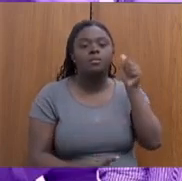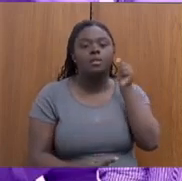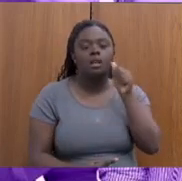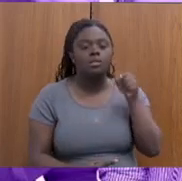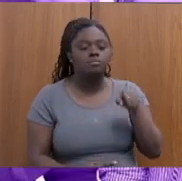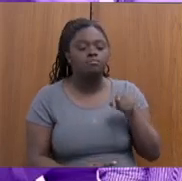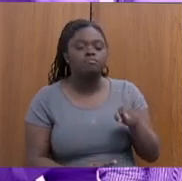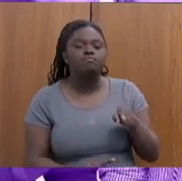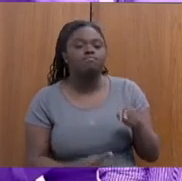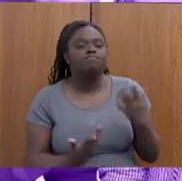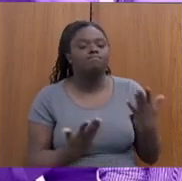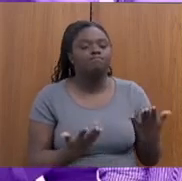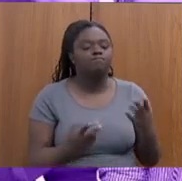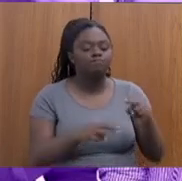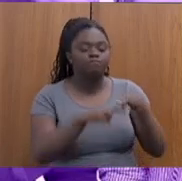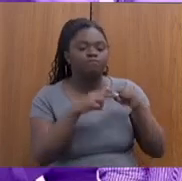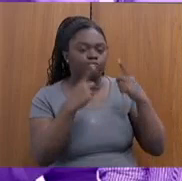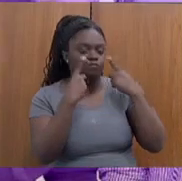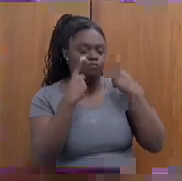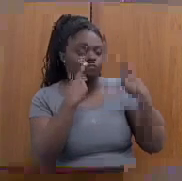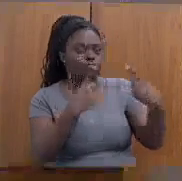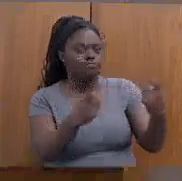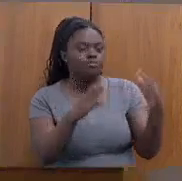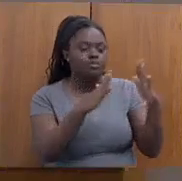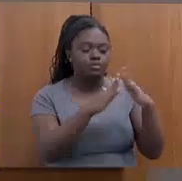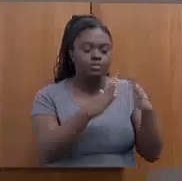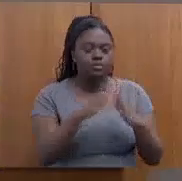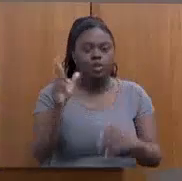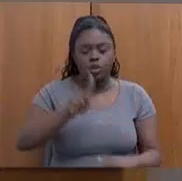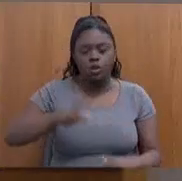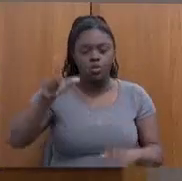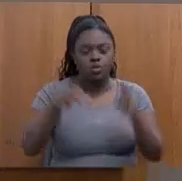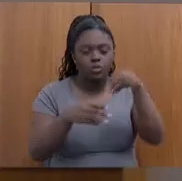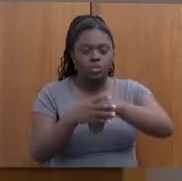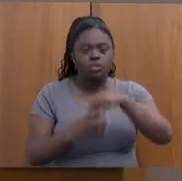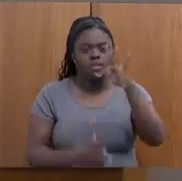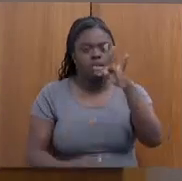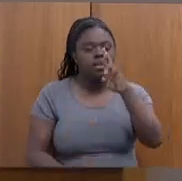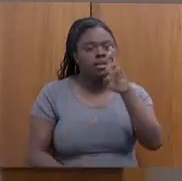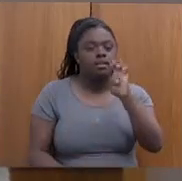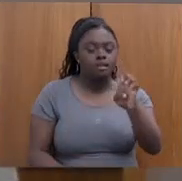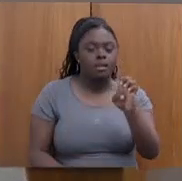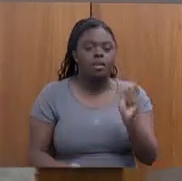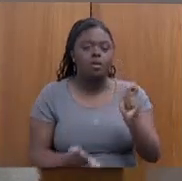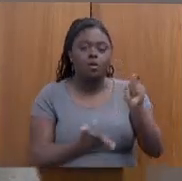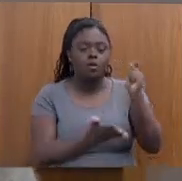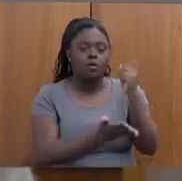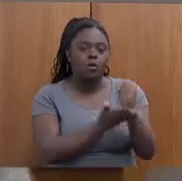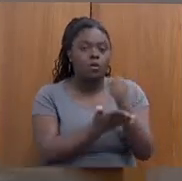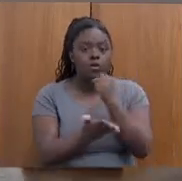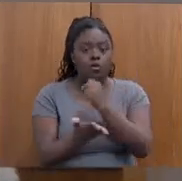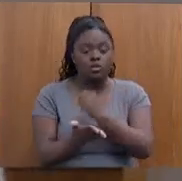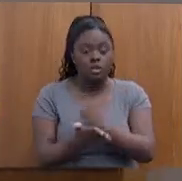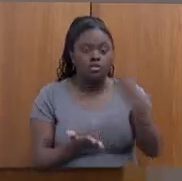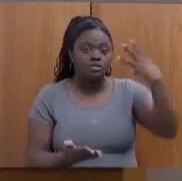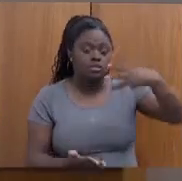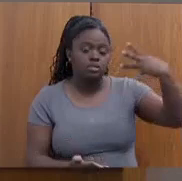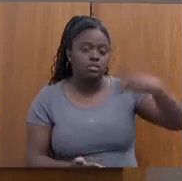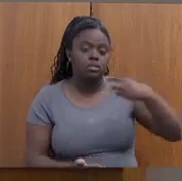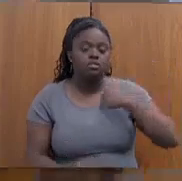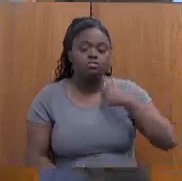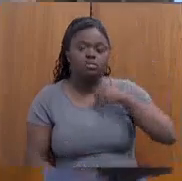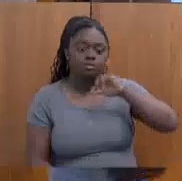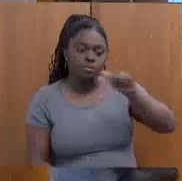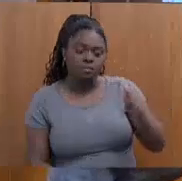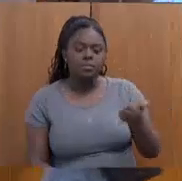vulnerabilidade decorrente de violência doméstica. É claro que no TRE são contratos terceirizados. E aqui eu aproveito,